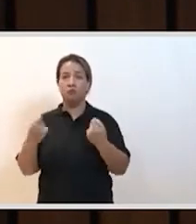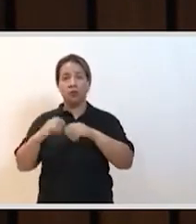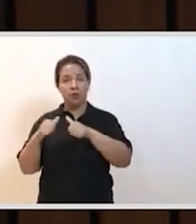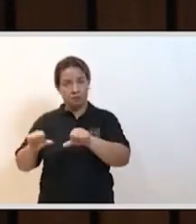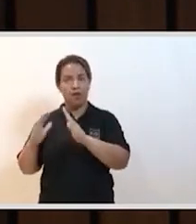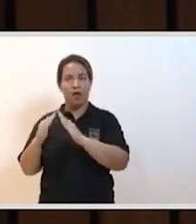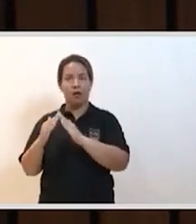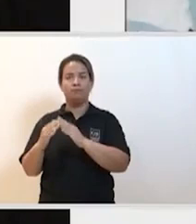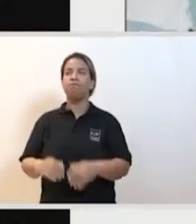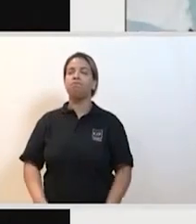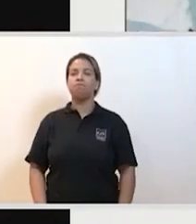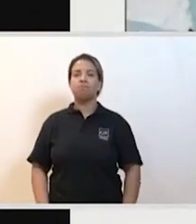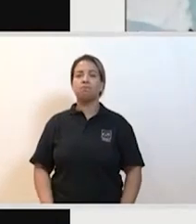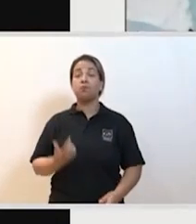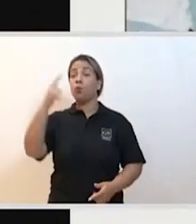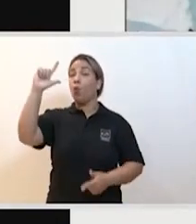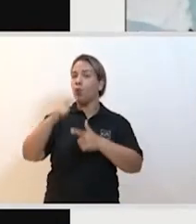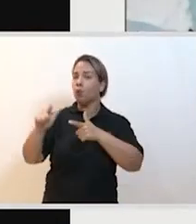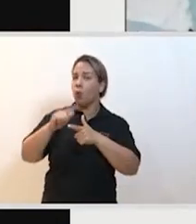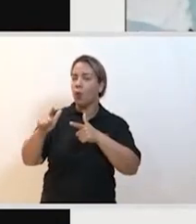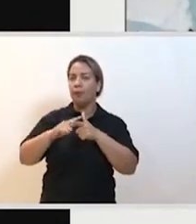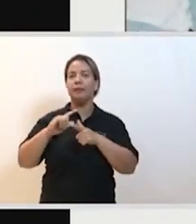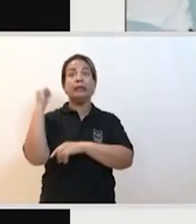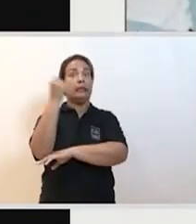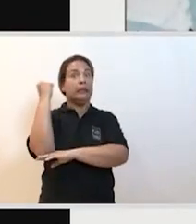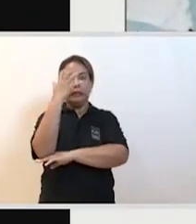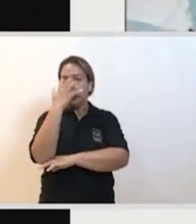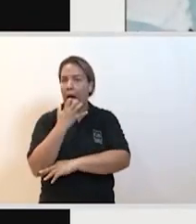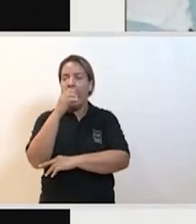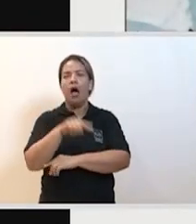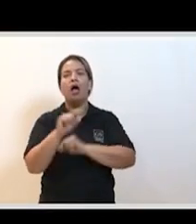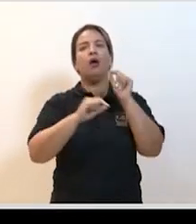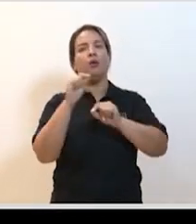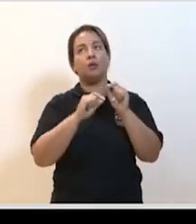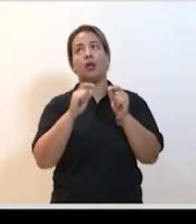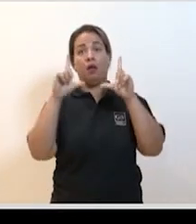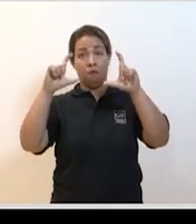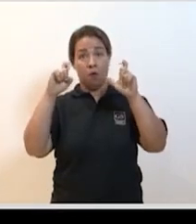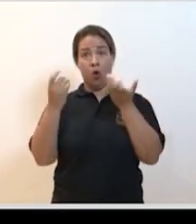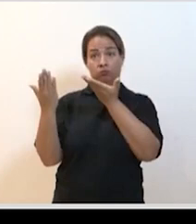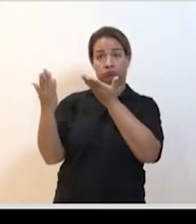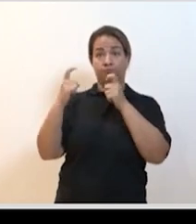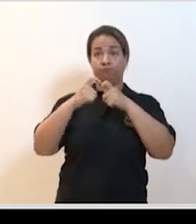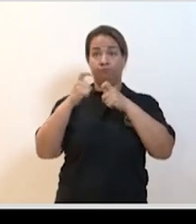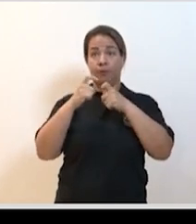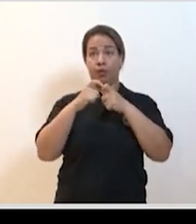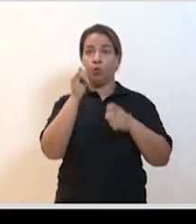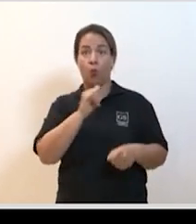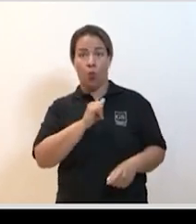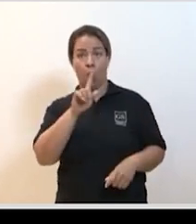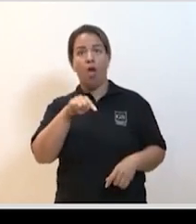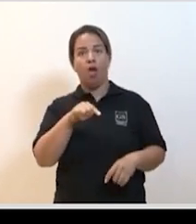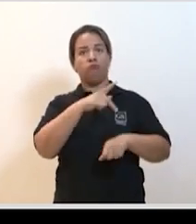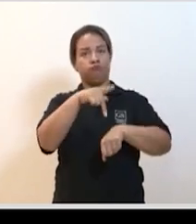Os médicos estão ficando cansados. Esse é um outro problema grave. Isso é uma foto dos médicos italianos que estão vivendo a epidemia na Itália, porque quando a